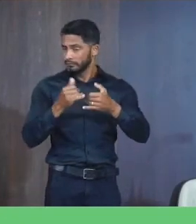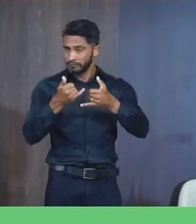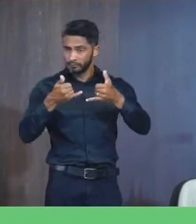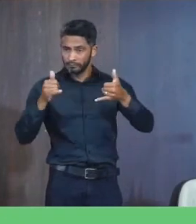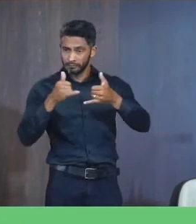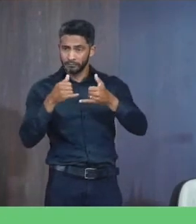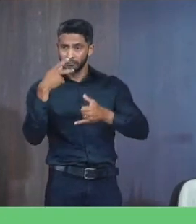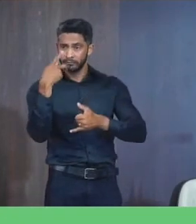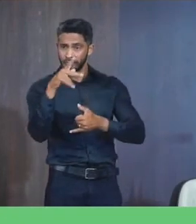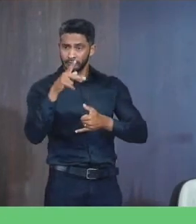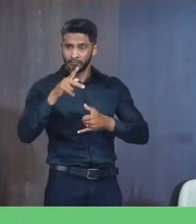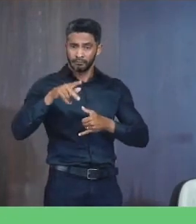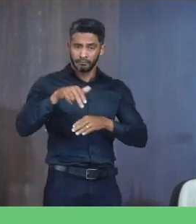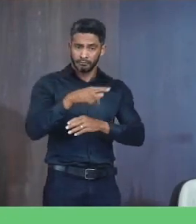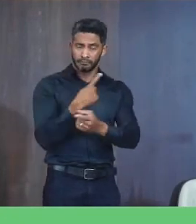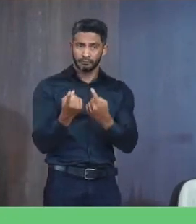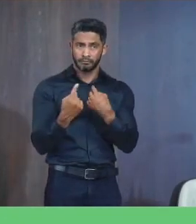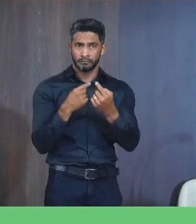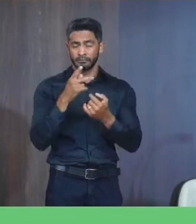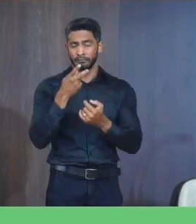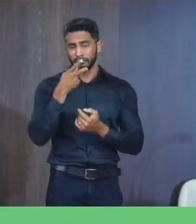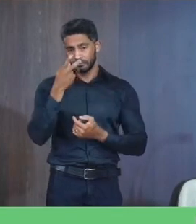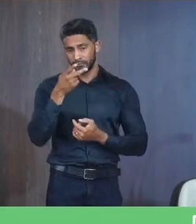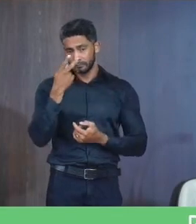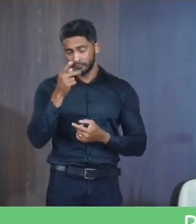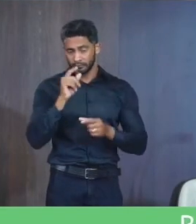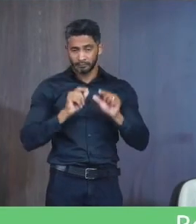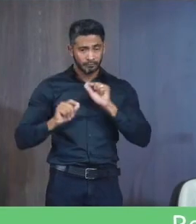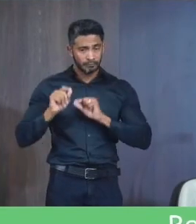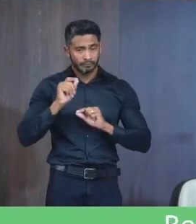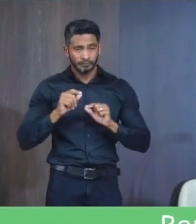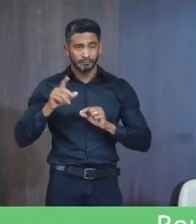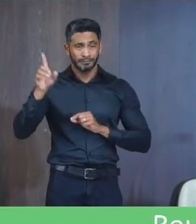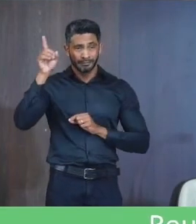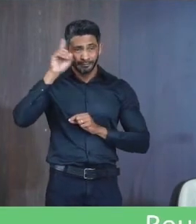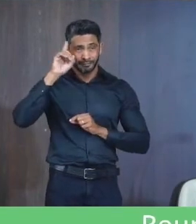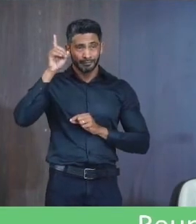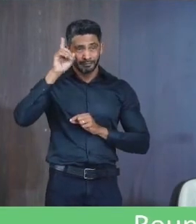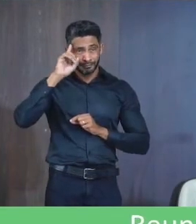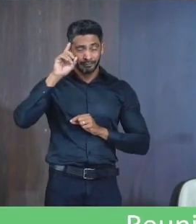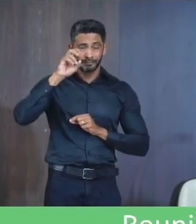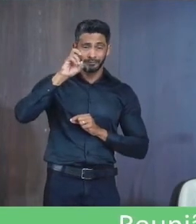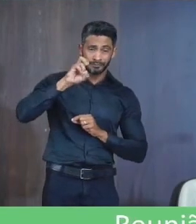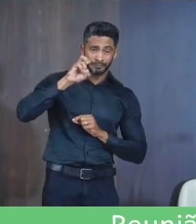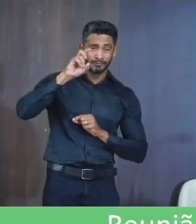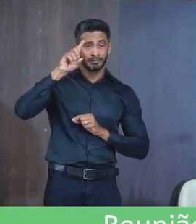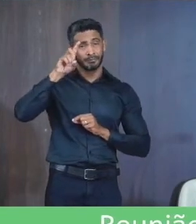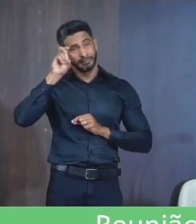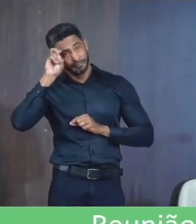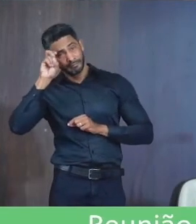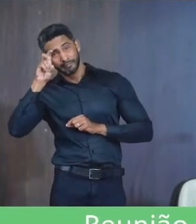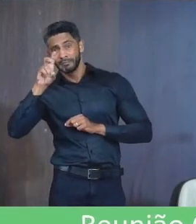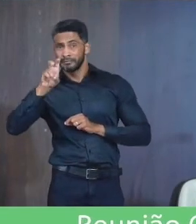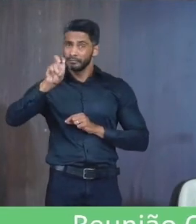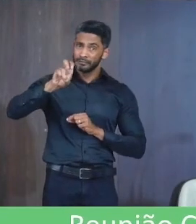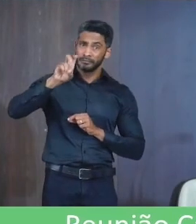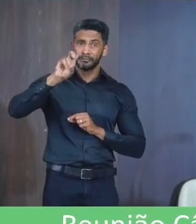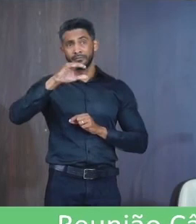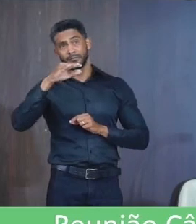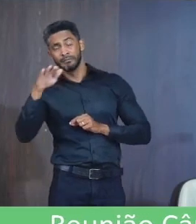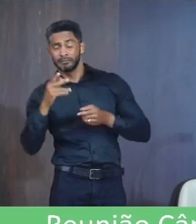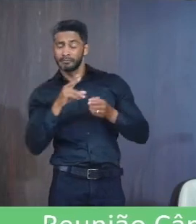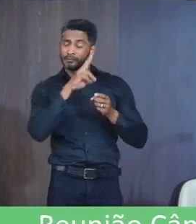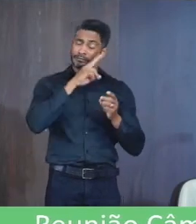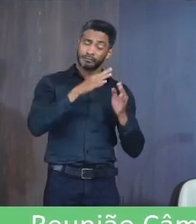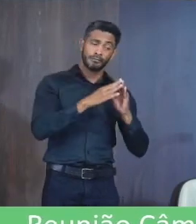rede Lá nessa rua Ela relata Que Todos os dias Cinco Cinco e meia Ela tem que sair Da casa dela Para dormir Na casa